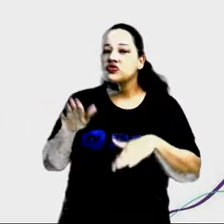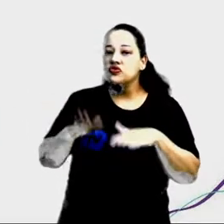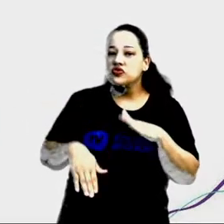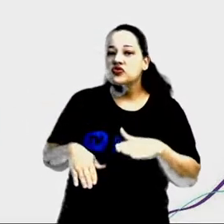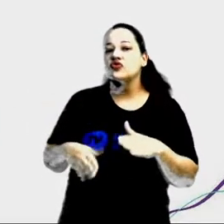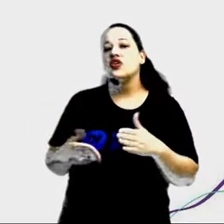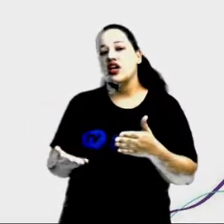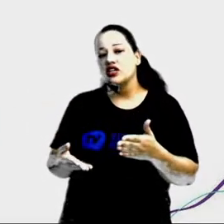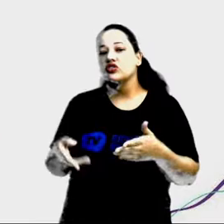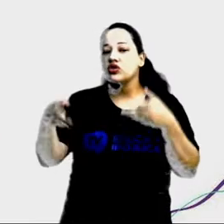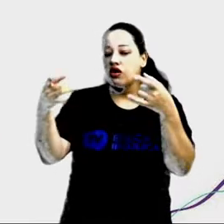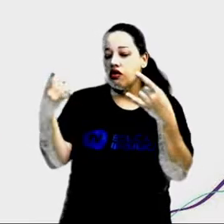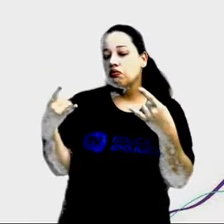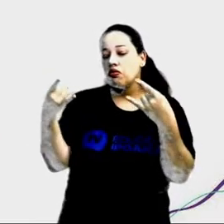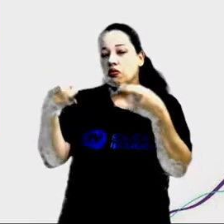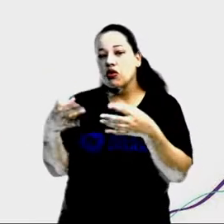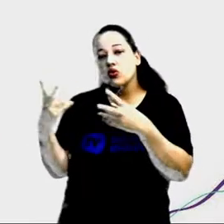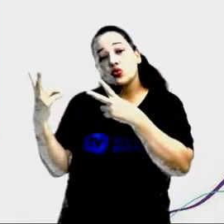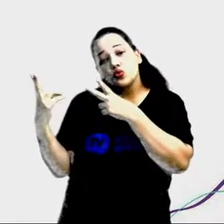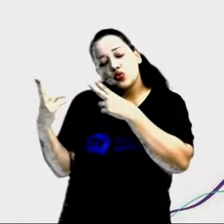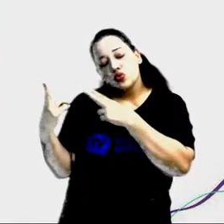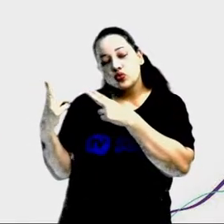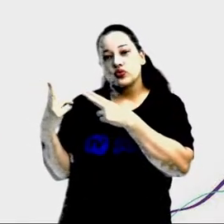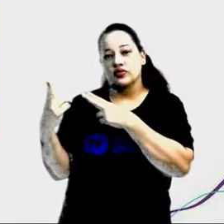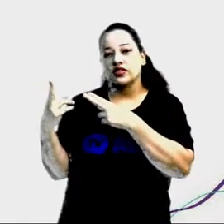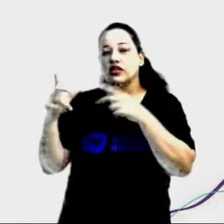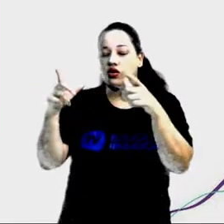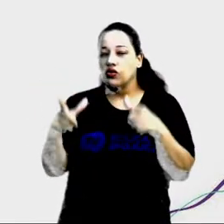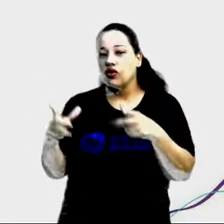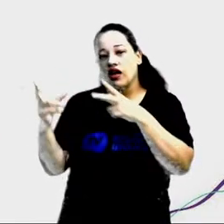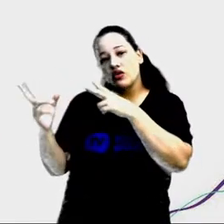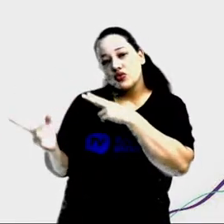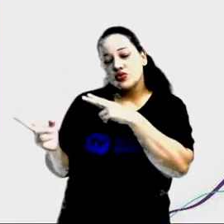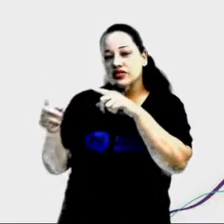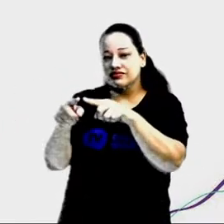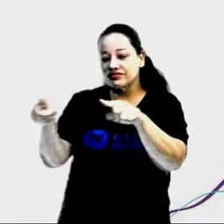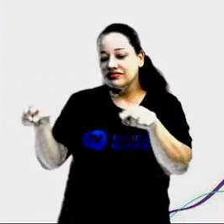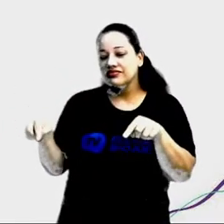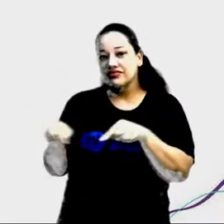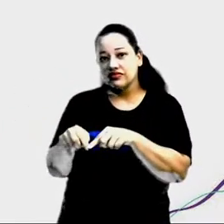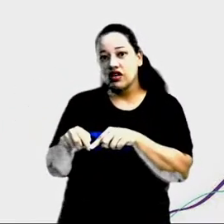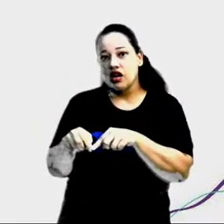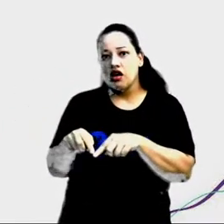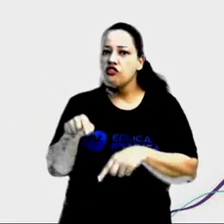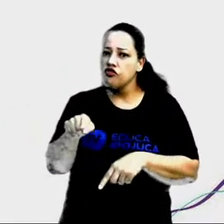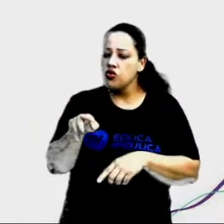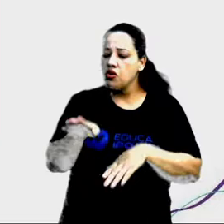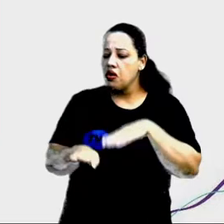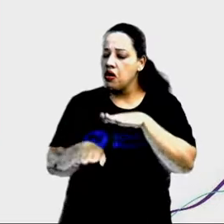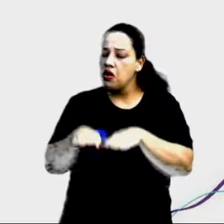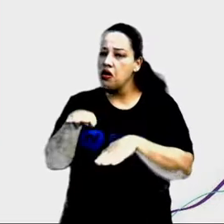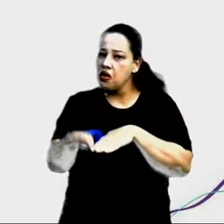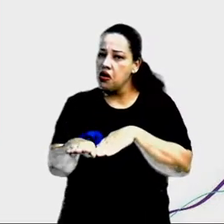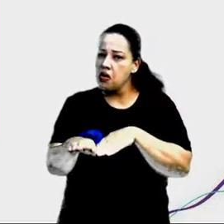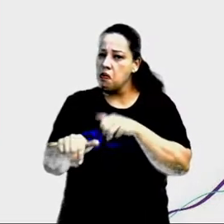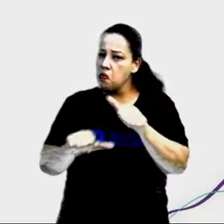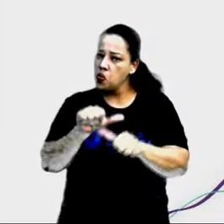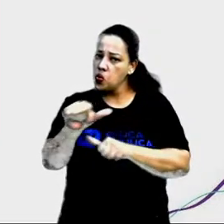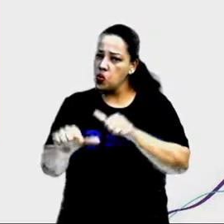quartos. E você notou que o formato das pegadas mudou? O que pode ter acontecido?